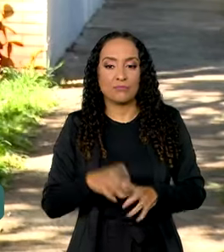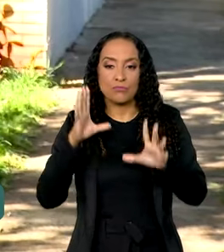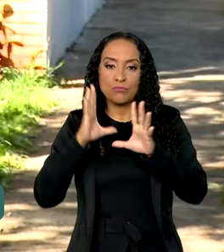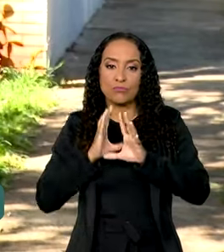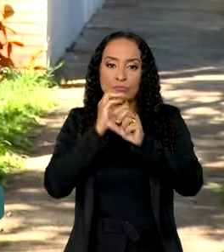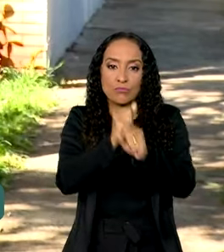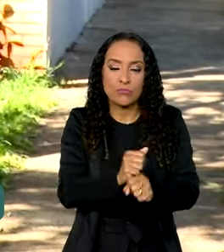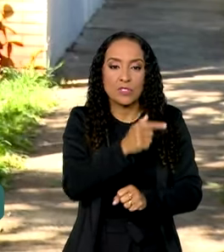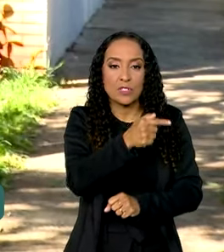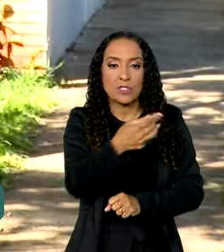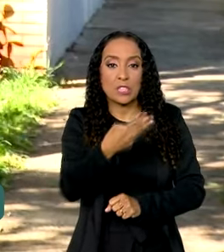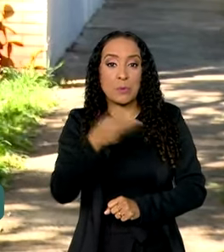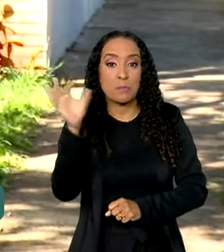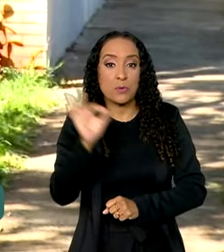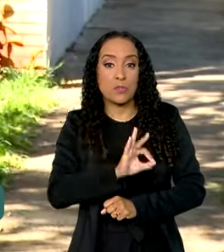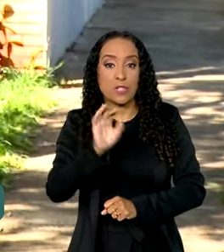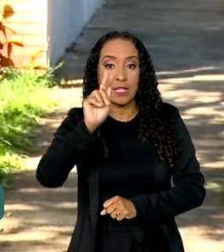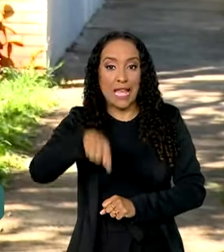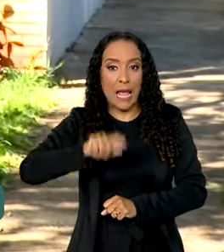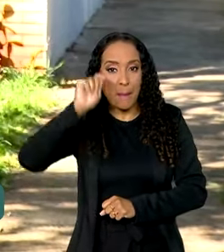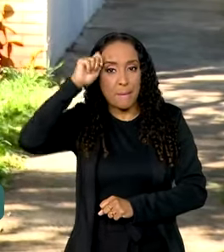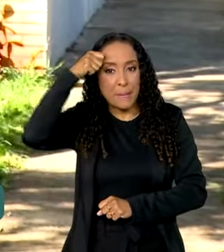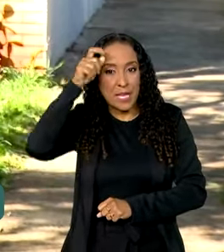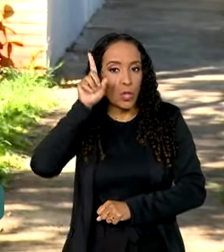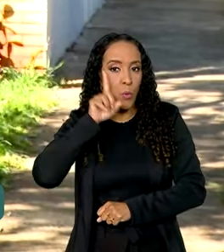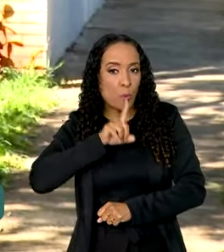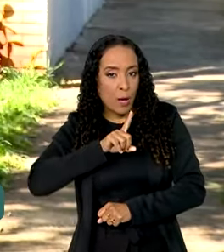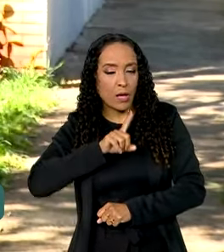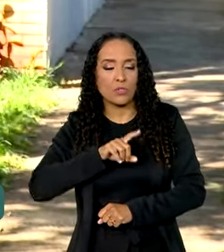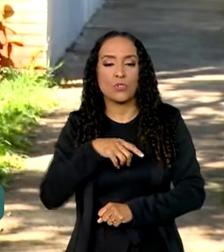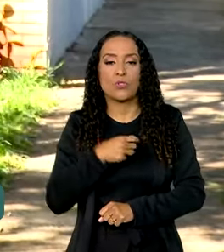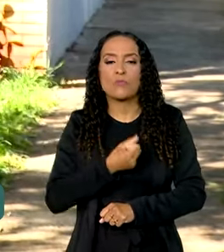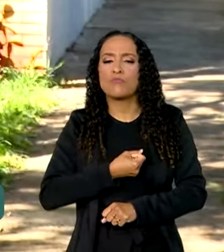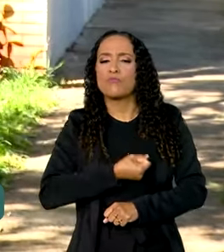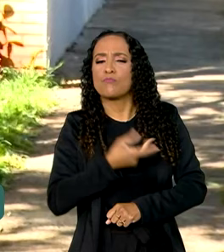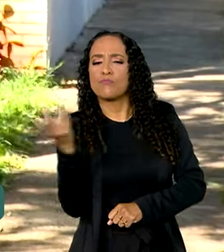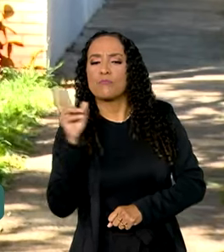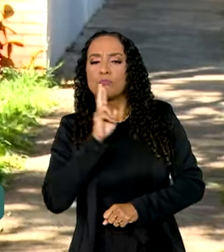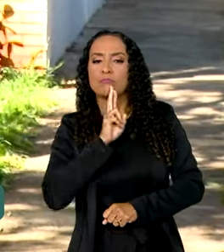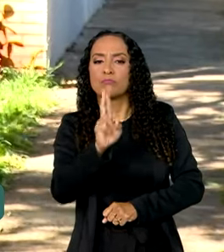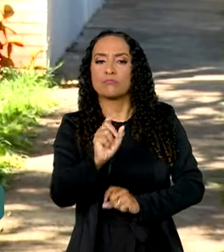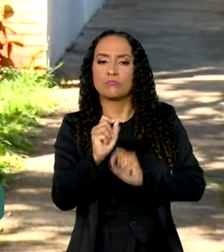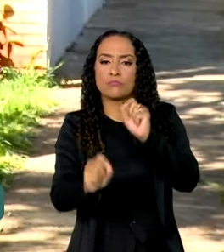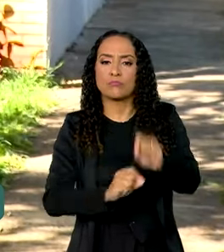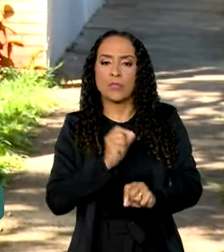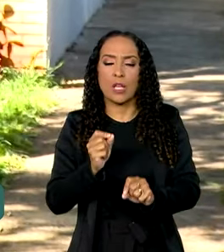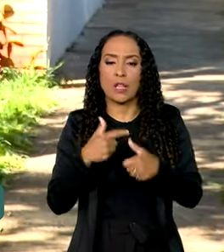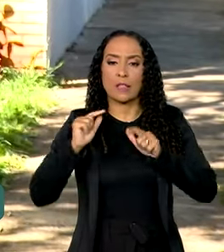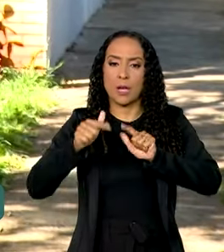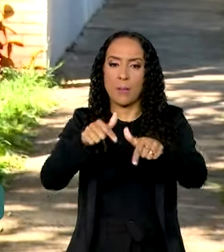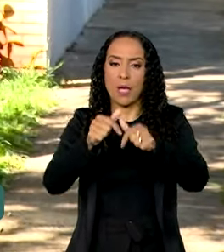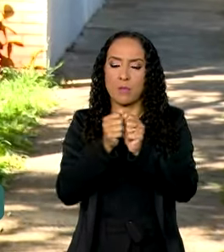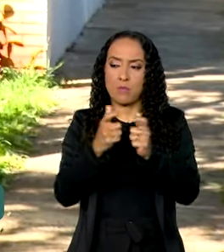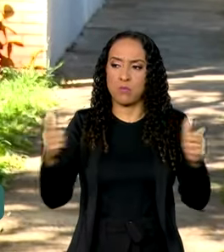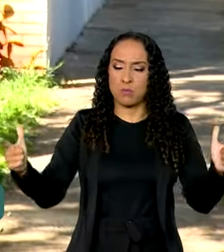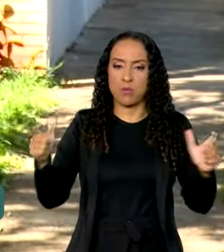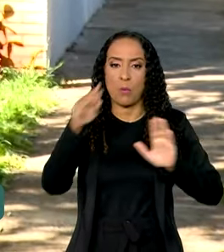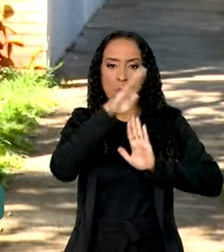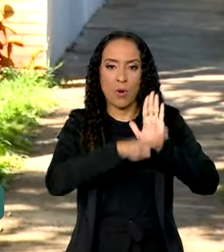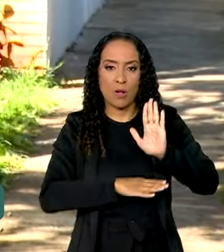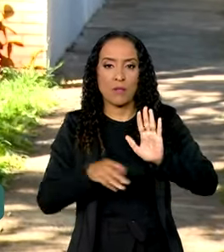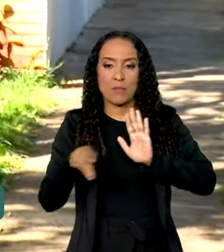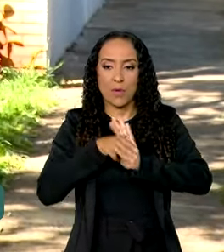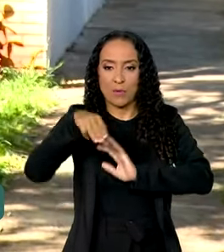total, 73% são pretos e pardos. Esses números são resultado do trabalho de expansão do programa feito pelo